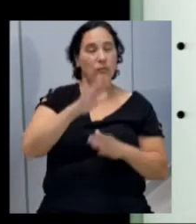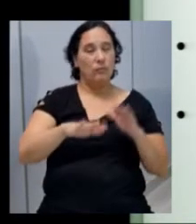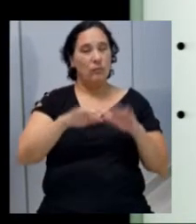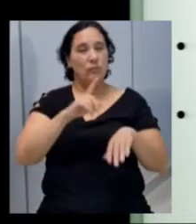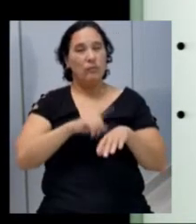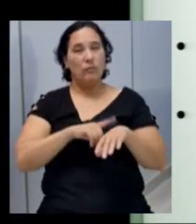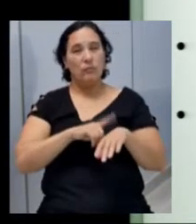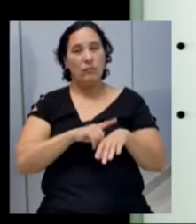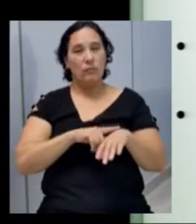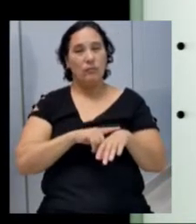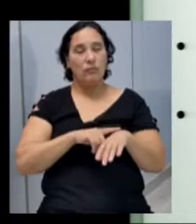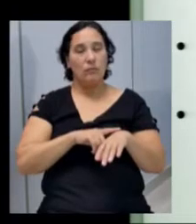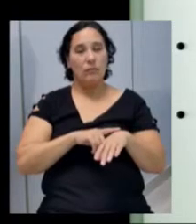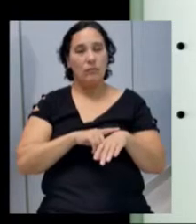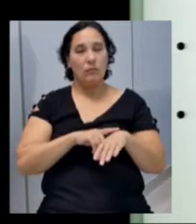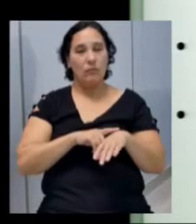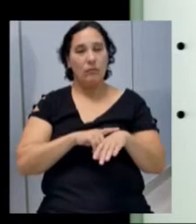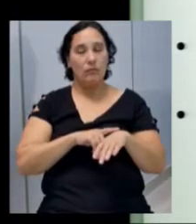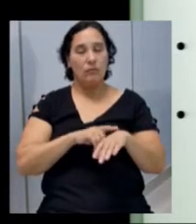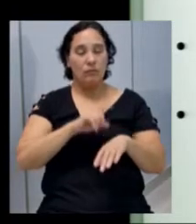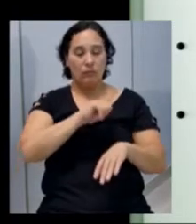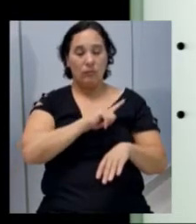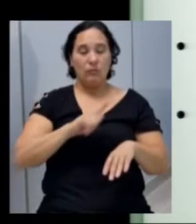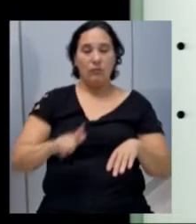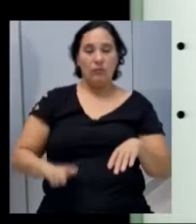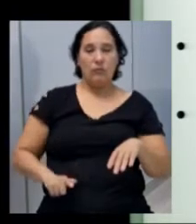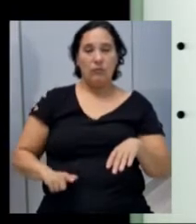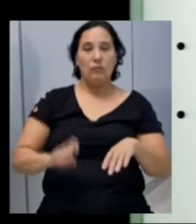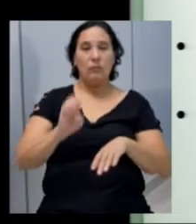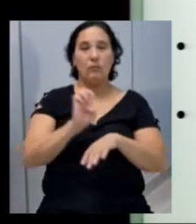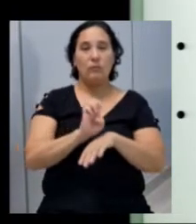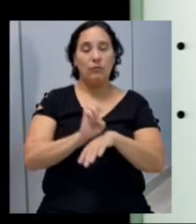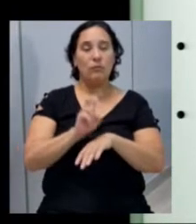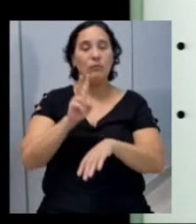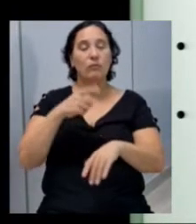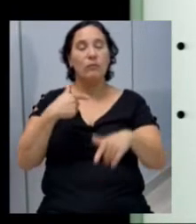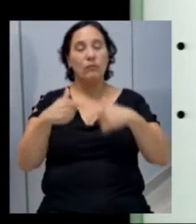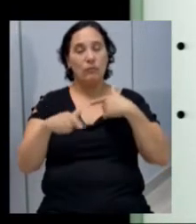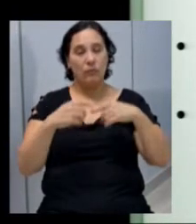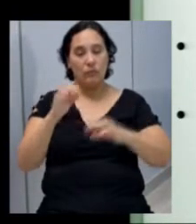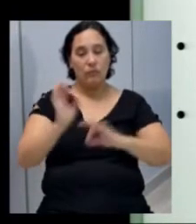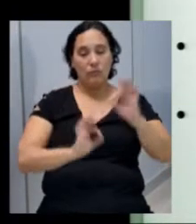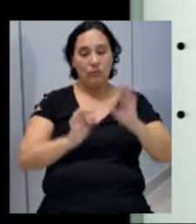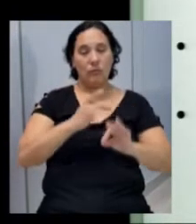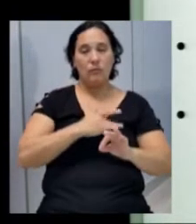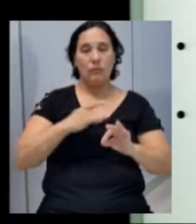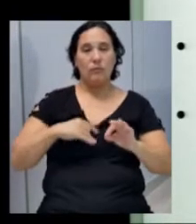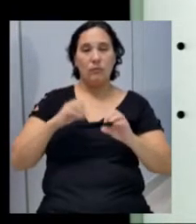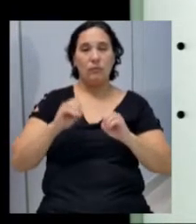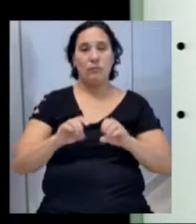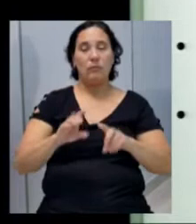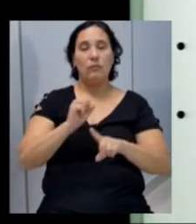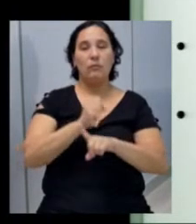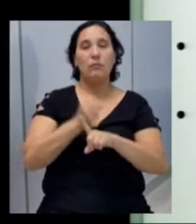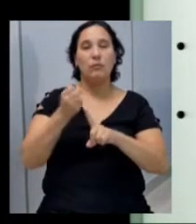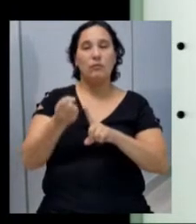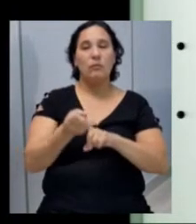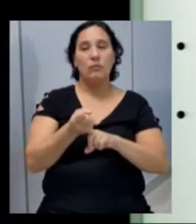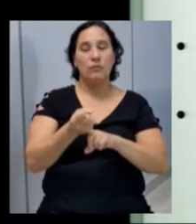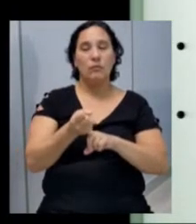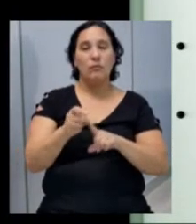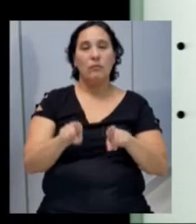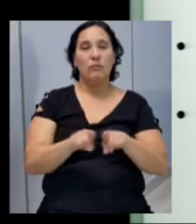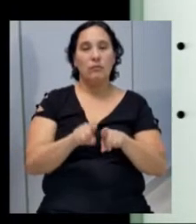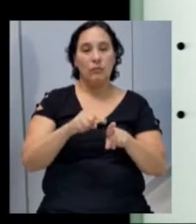econômico, repasses da União e Estado para manutenção e ampliação dos programas de saúde, educação e assistência social. A